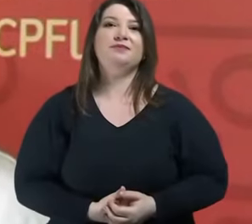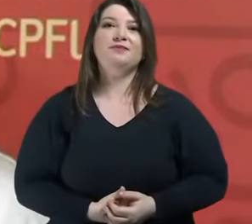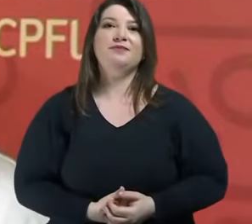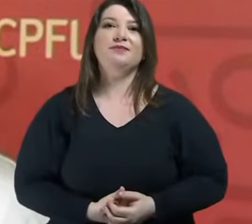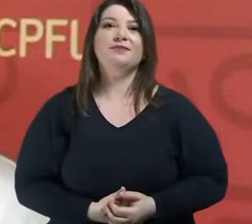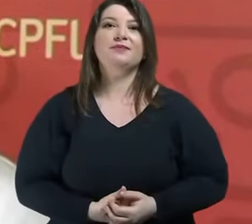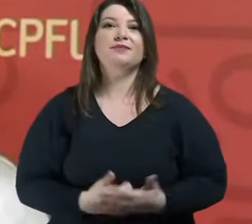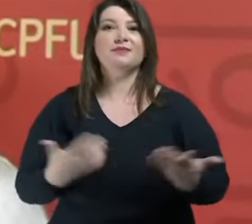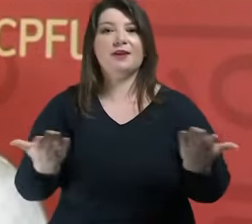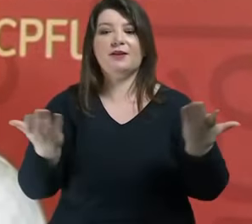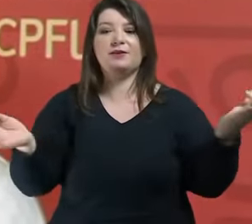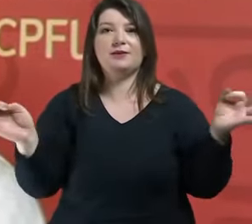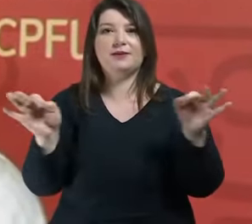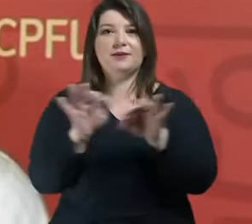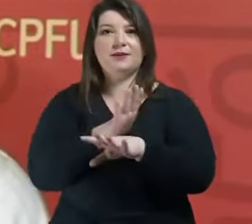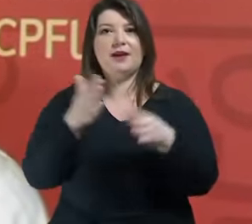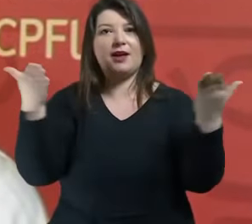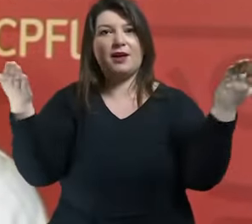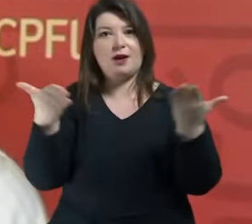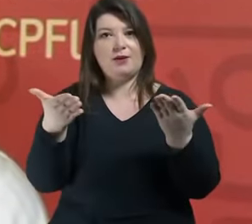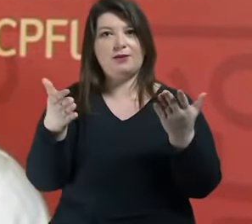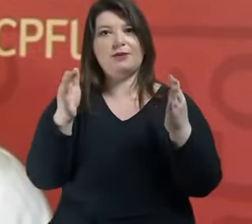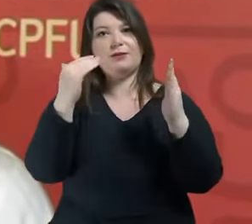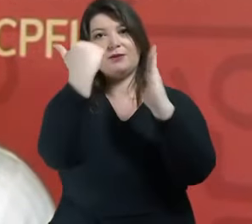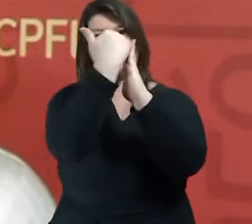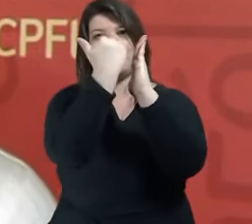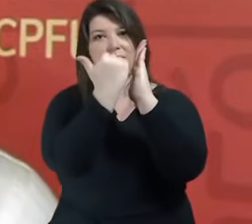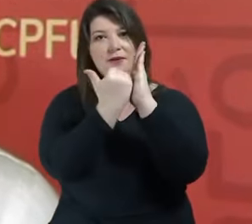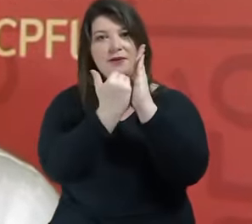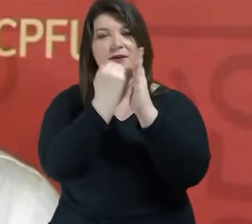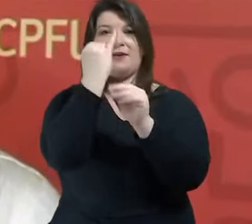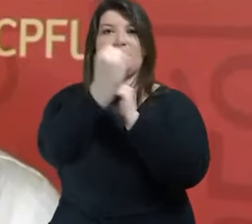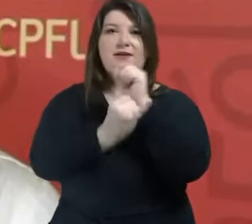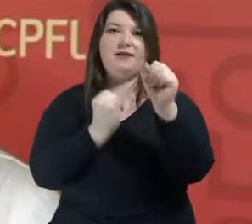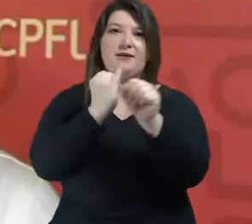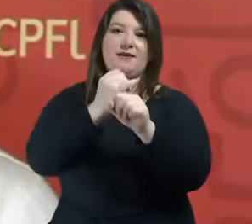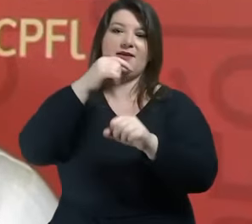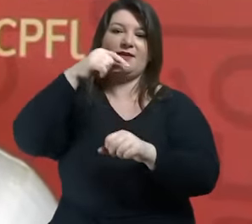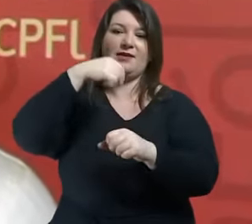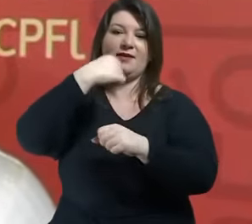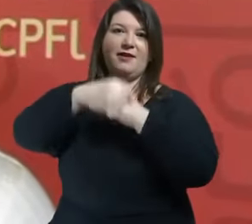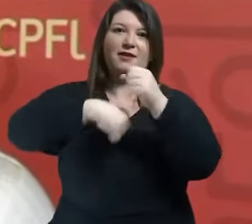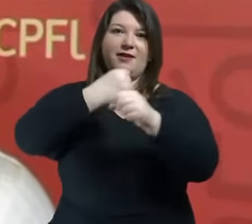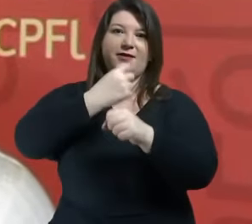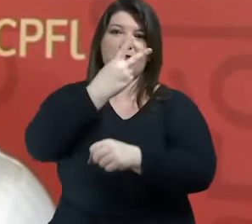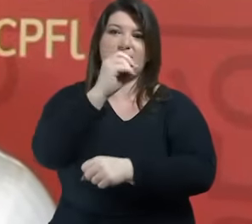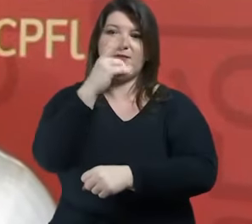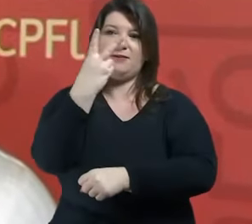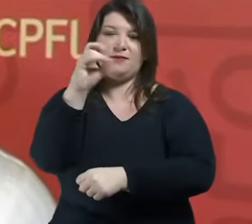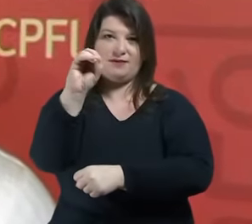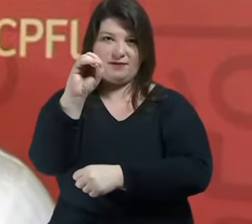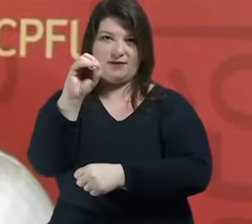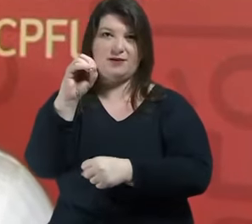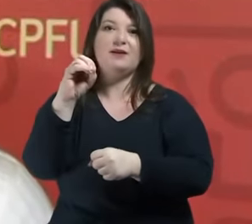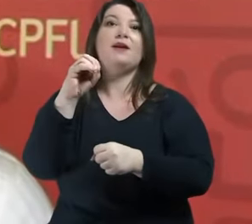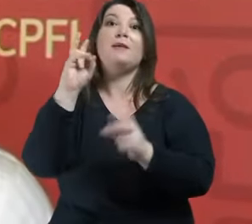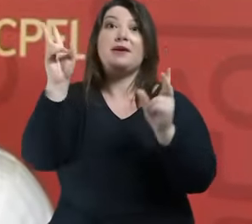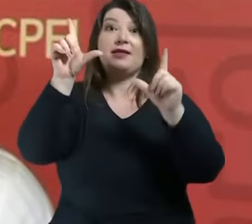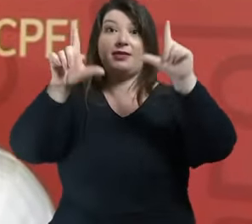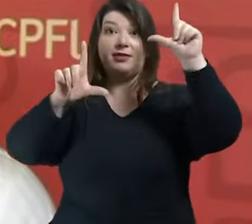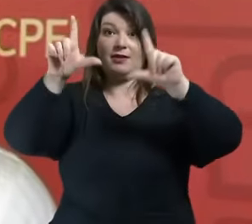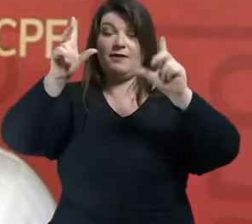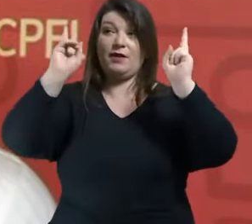encerra hoje a programação online de 2020 mas na TV continua a exibição desta série com os programas